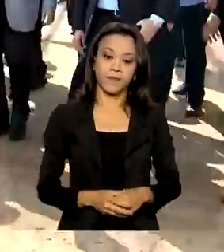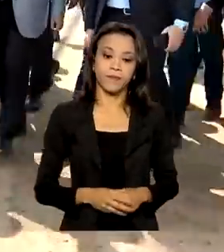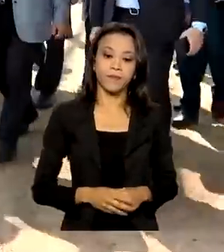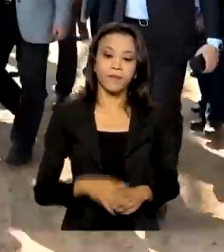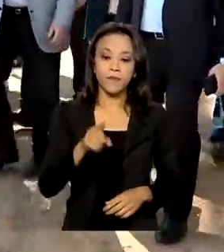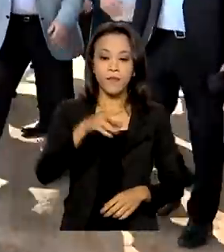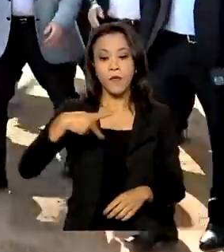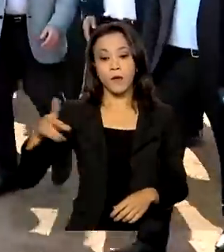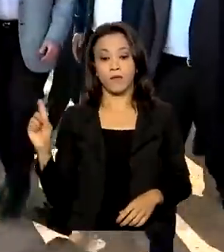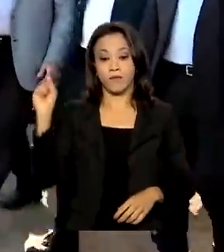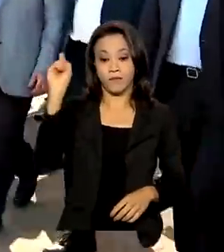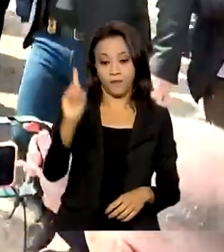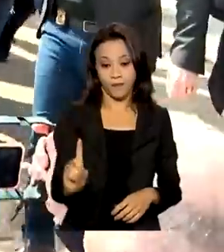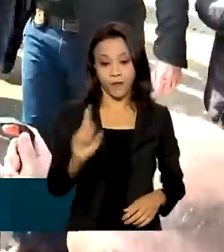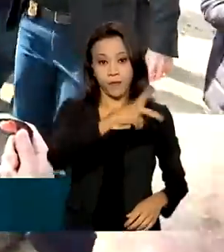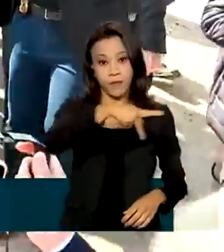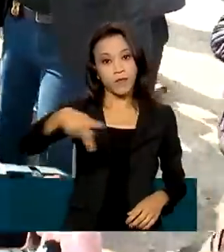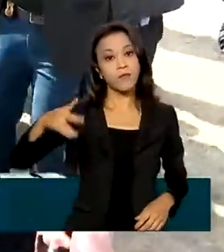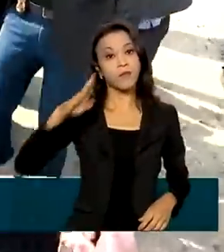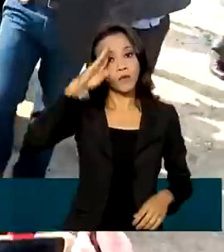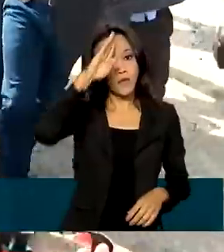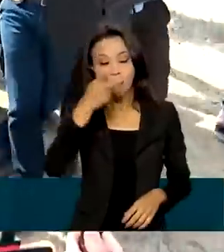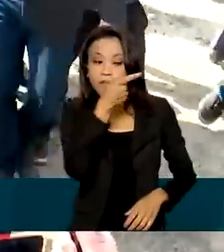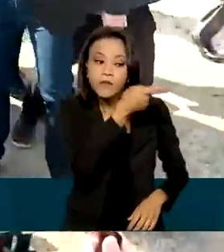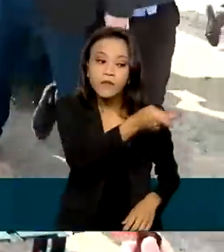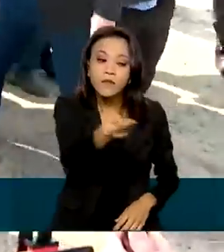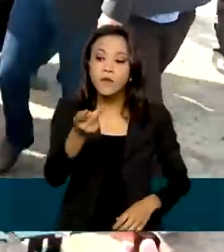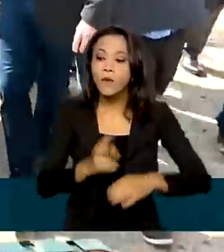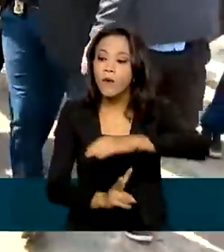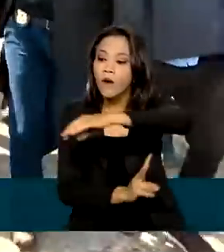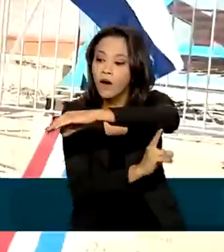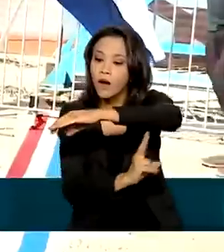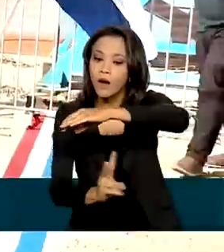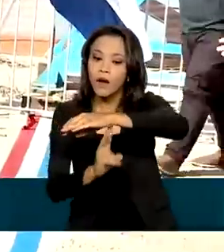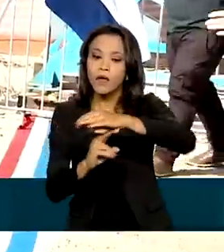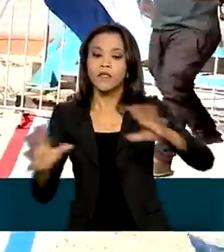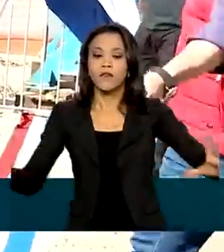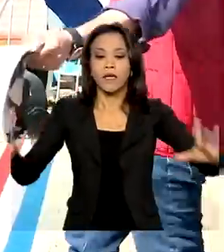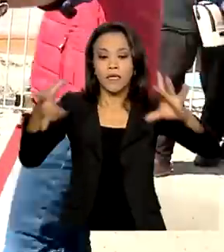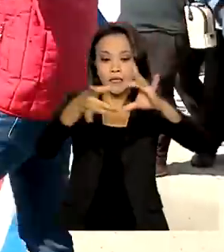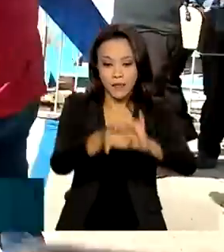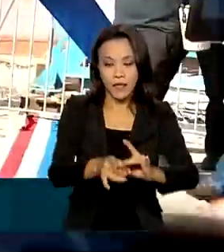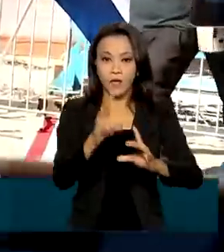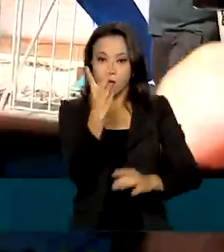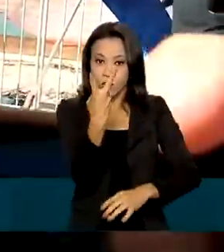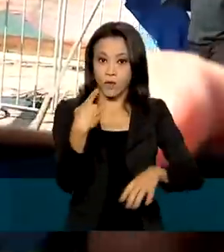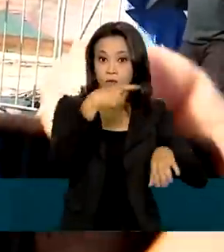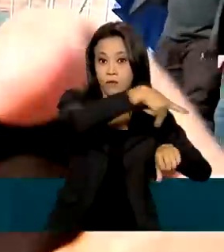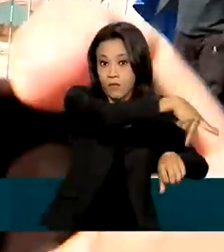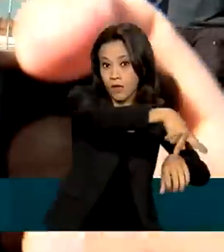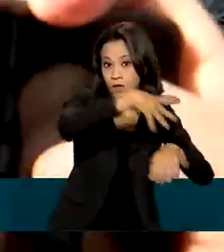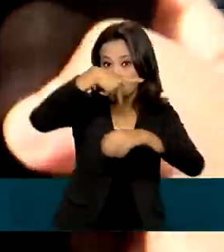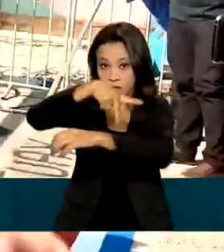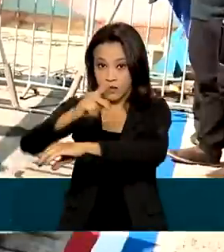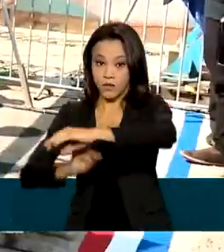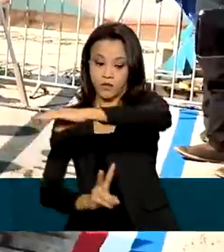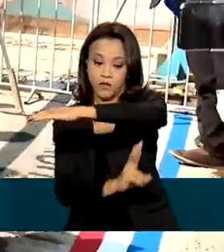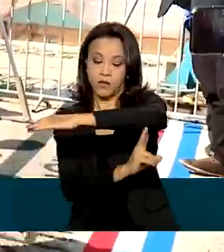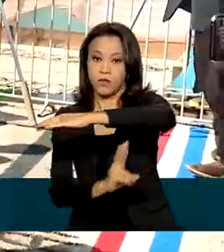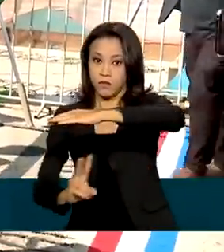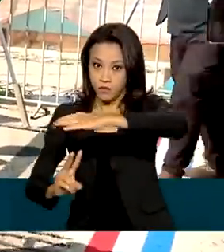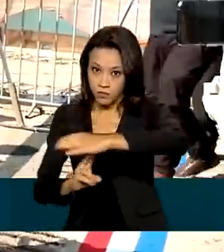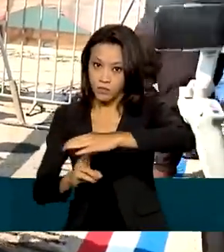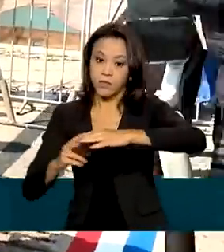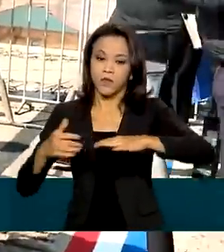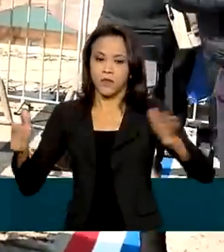Bolsonaro visitou as obras da Ponte da Integração, que ligará Foz ao município paraguaio de Presidente Franco, ao